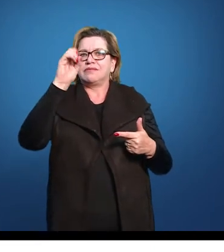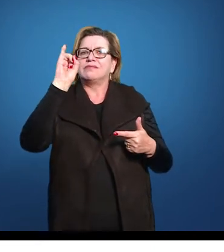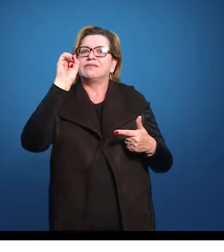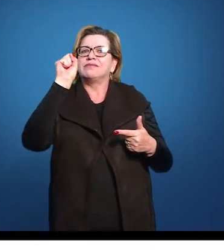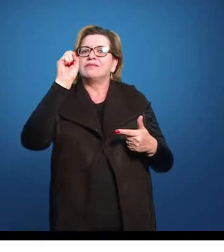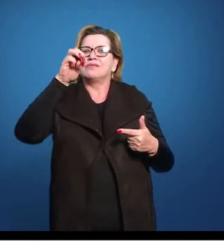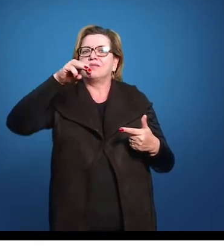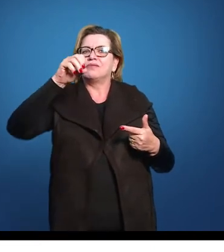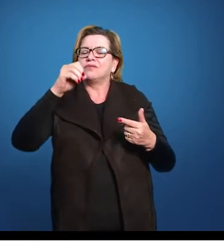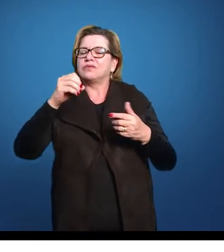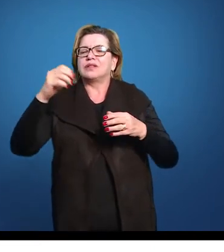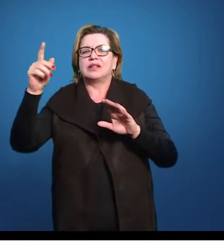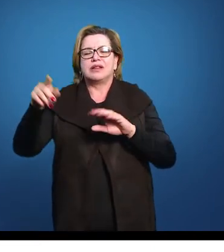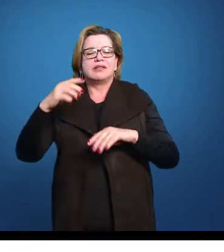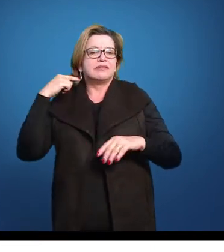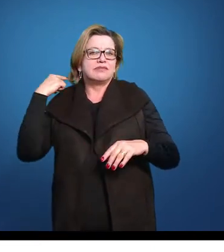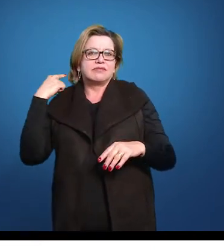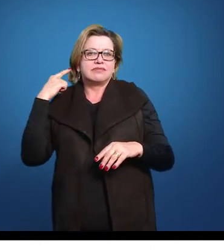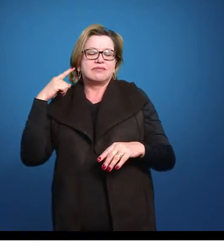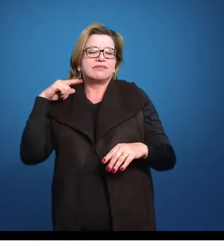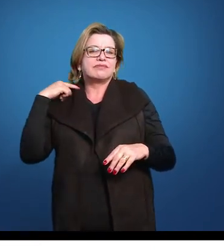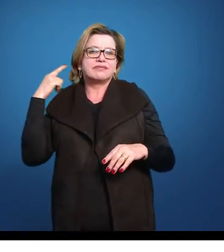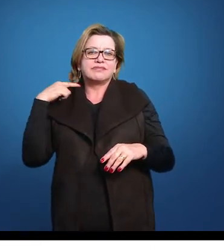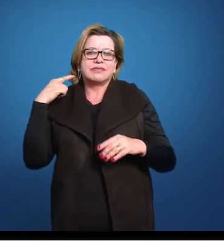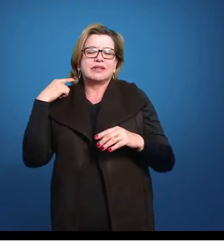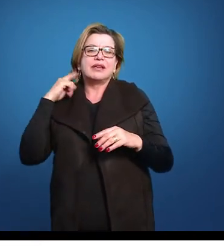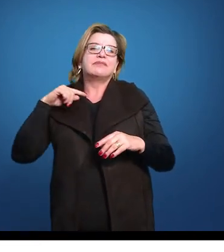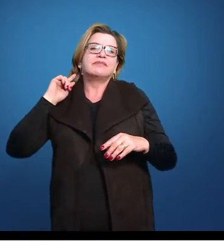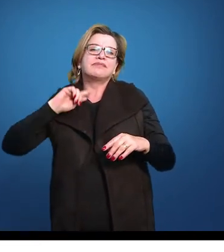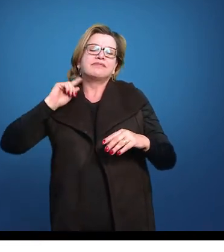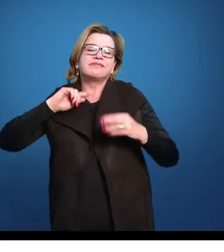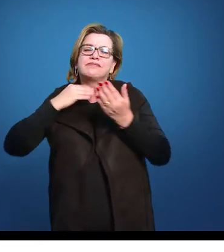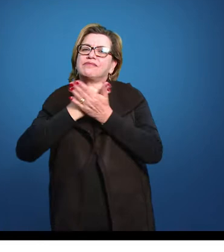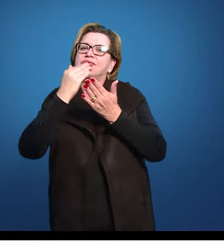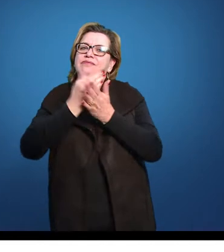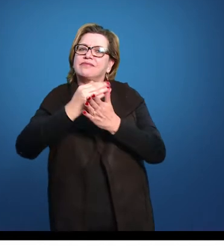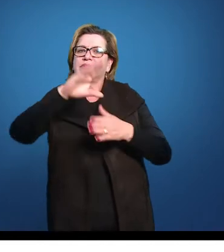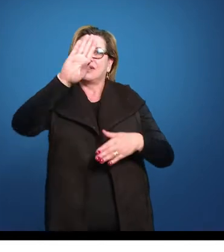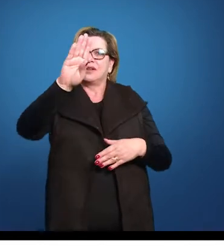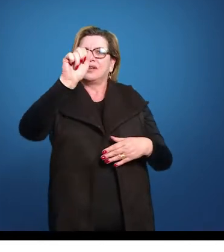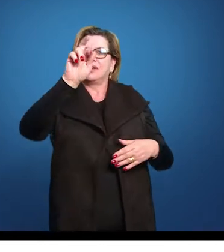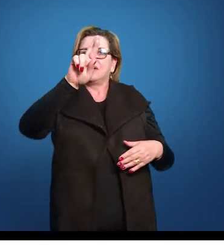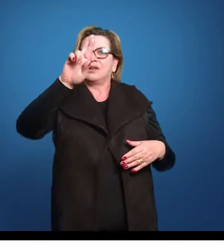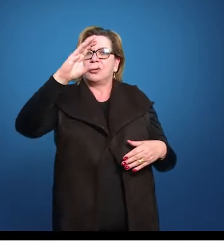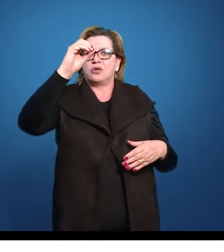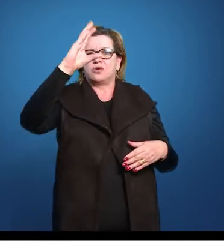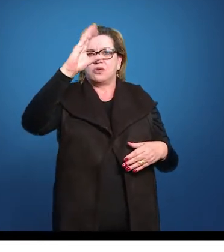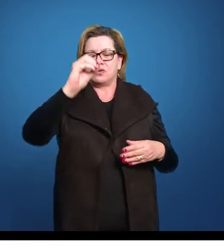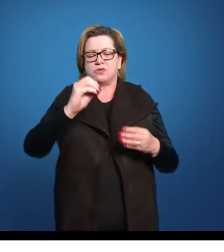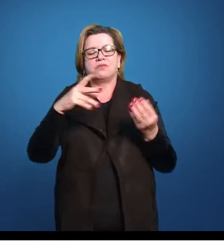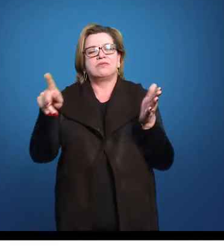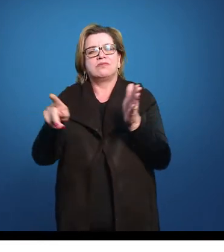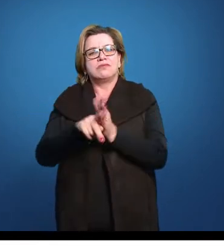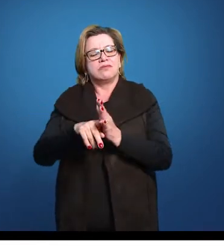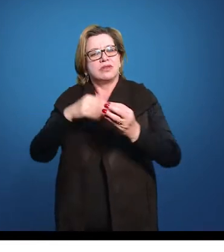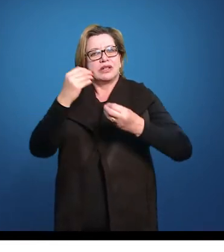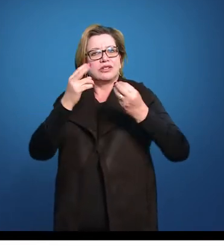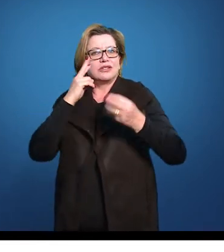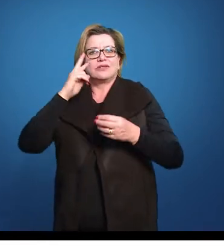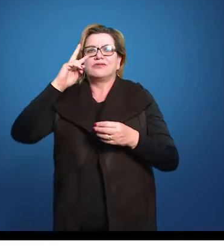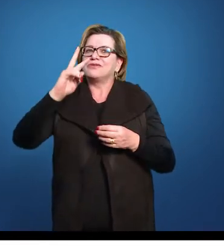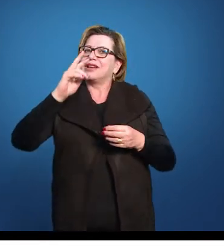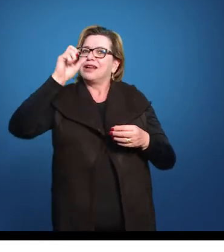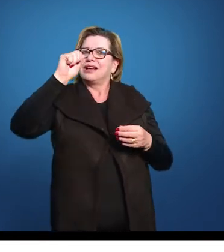florescer, a questão da arquitetura barroca, na figura do Aleijadinho, que é uma figura que vale a pena a gente